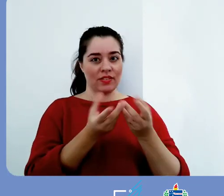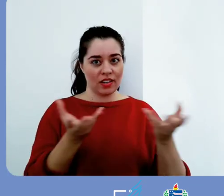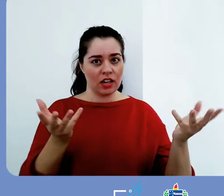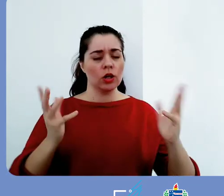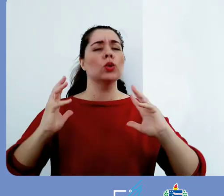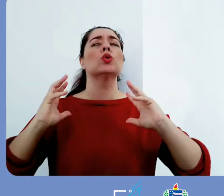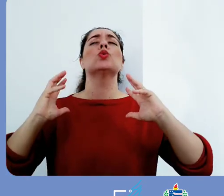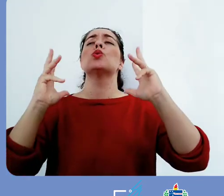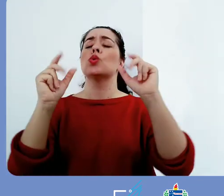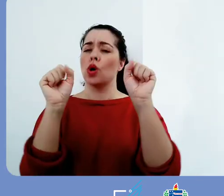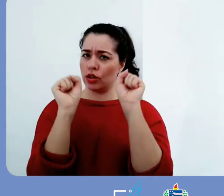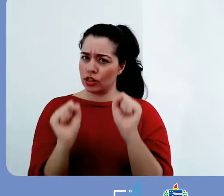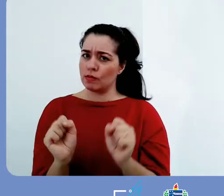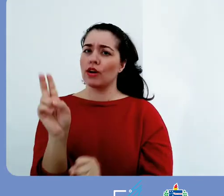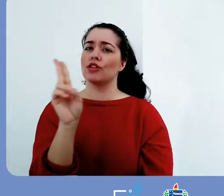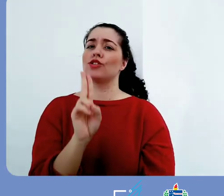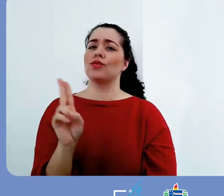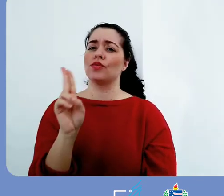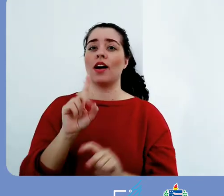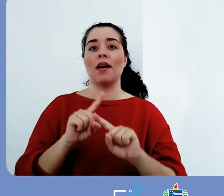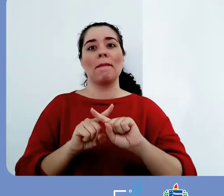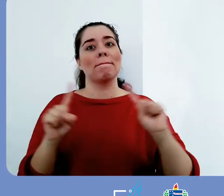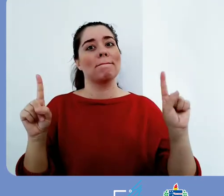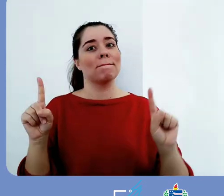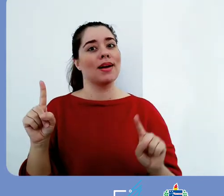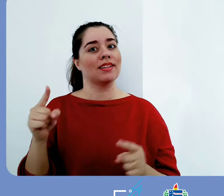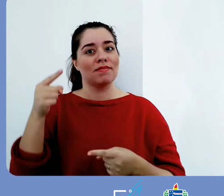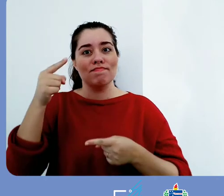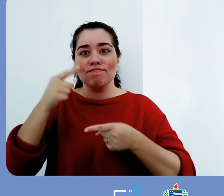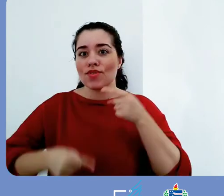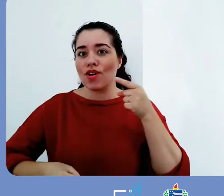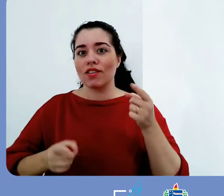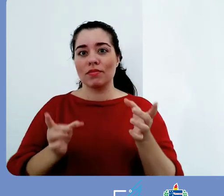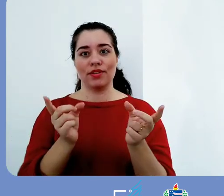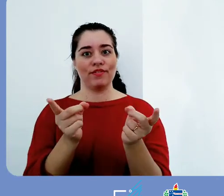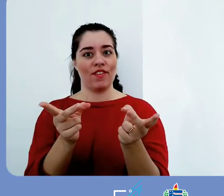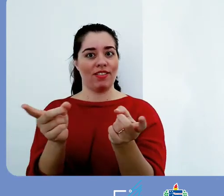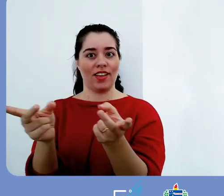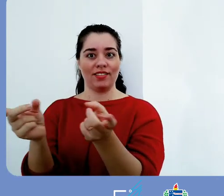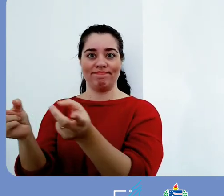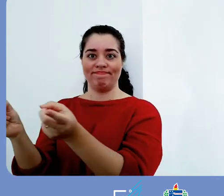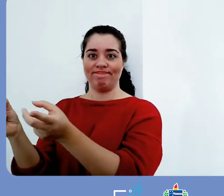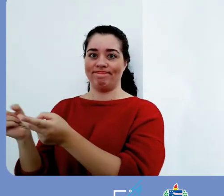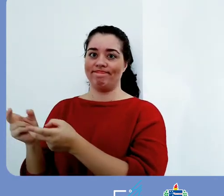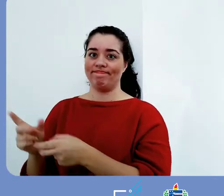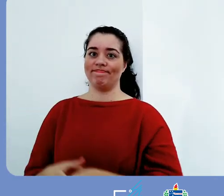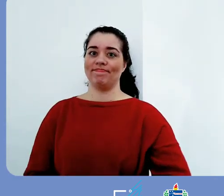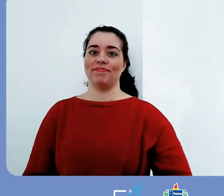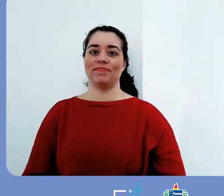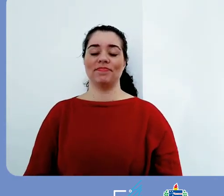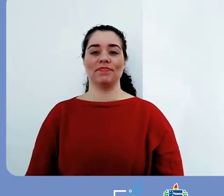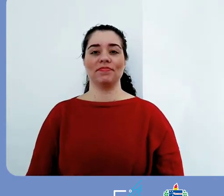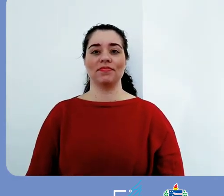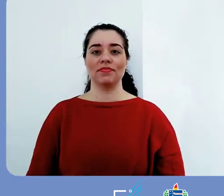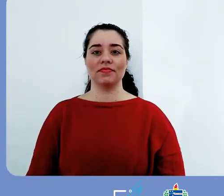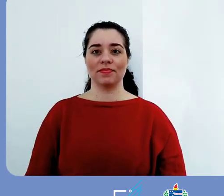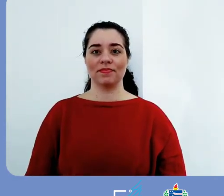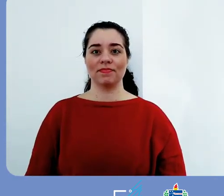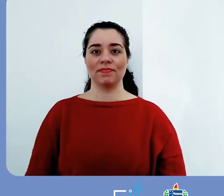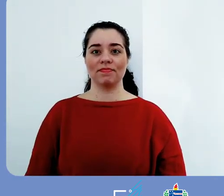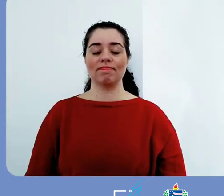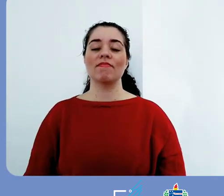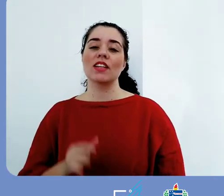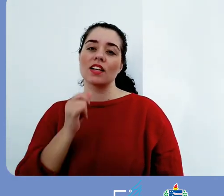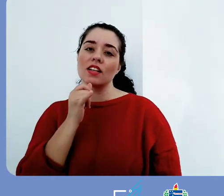Mas eu posso atribuir um outro tipo de licença para um material publicado? Sim, é permitido a